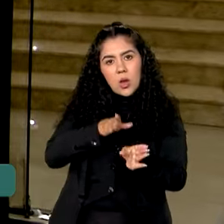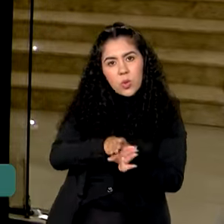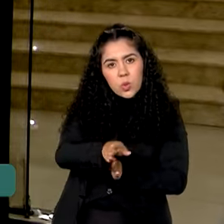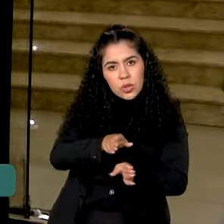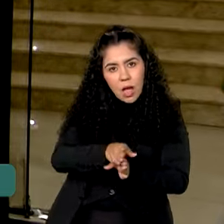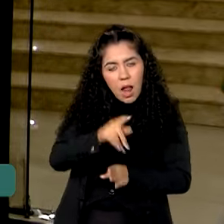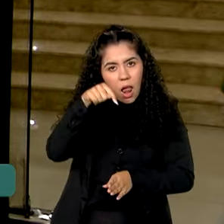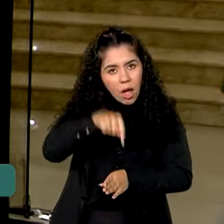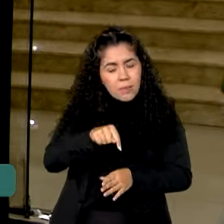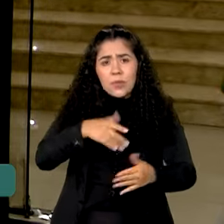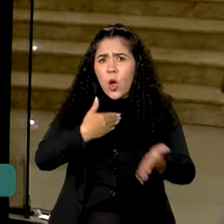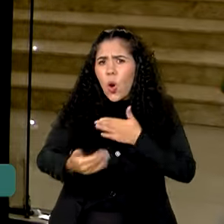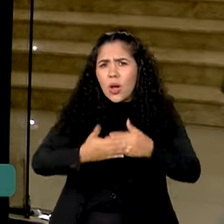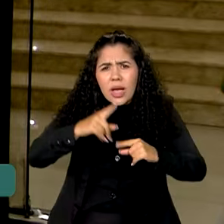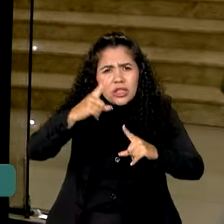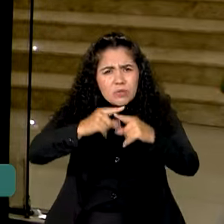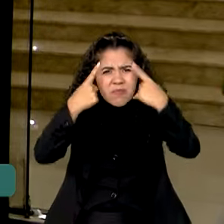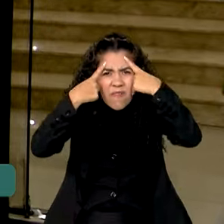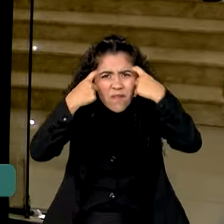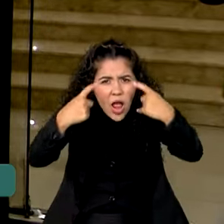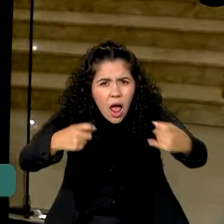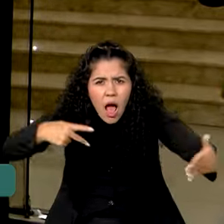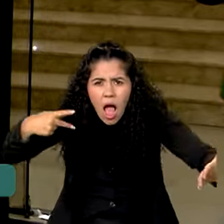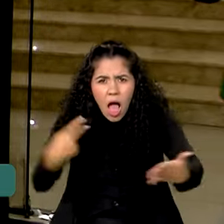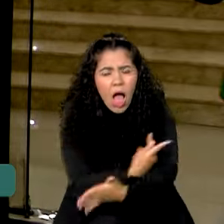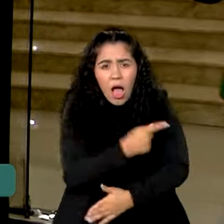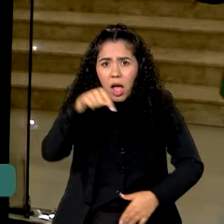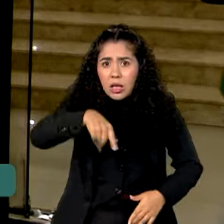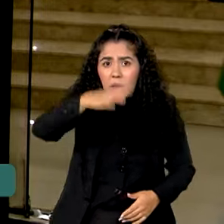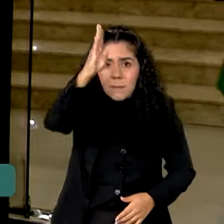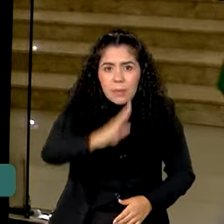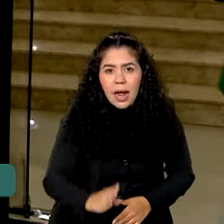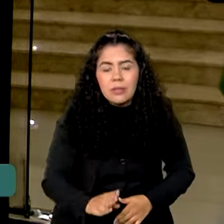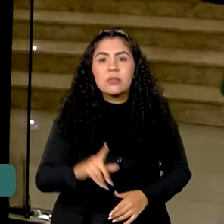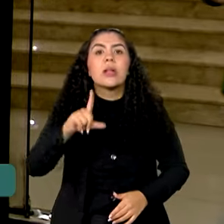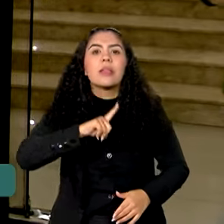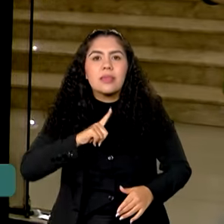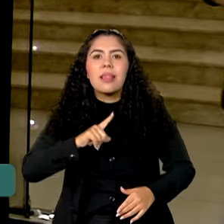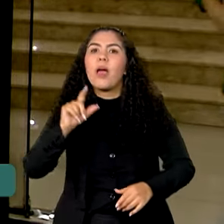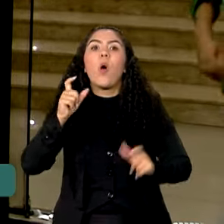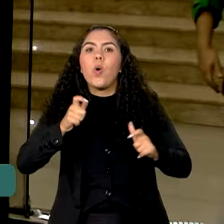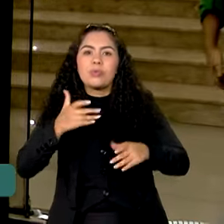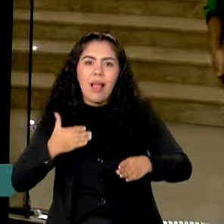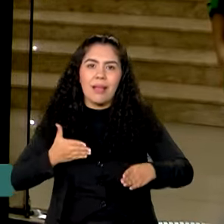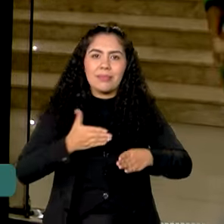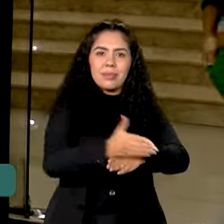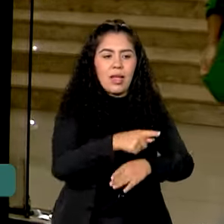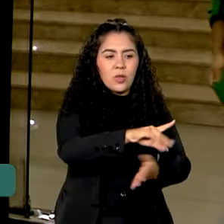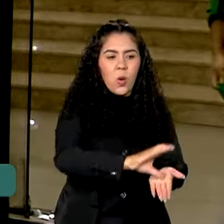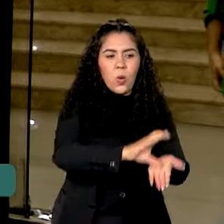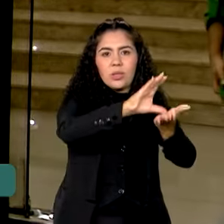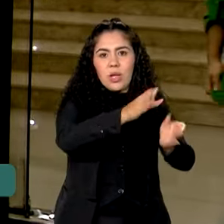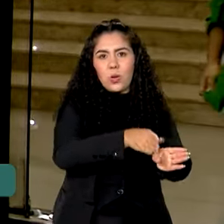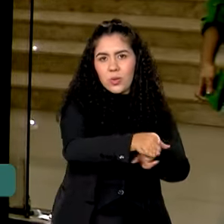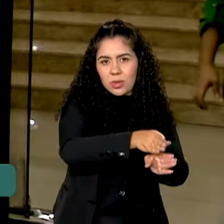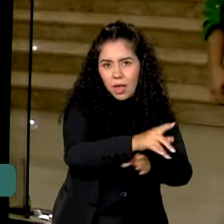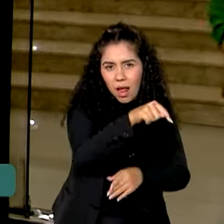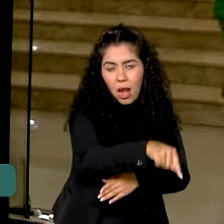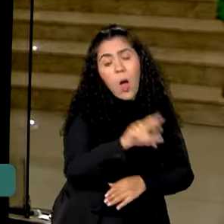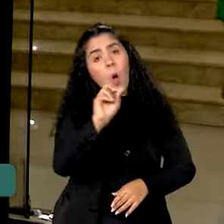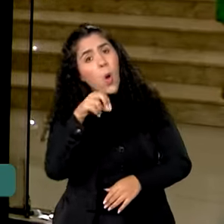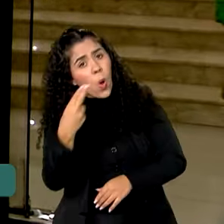qualquer tipo de violação que existe hoje no Brasil tem uma porta de entrada, que é o conselho tutelar. Ou, se você